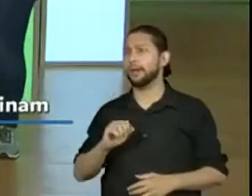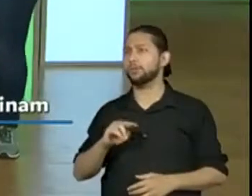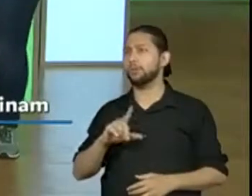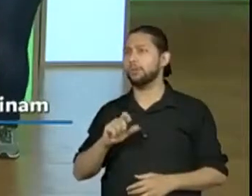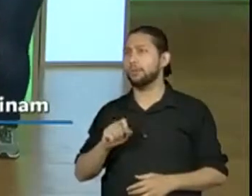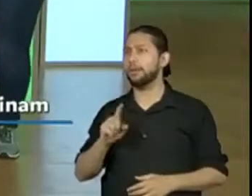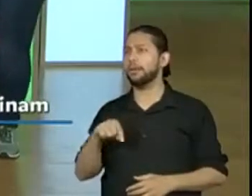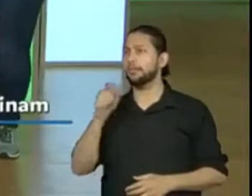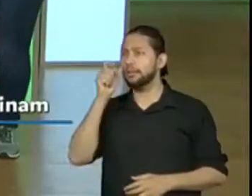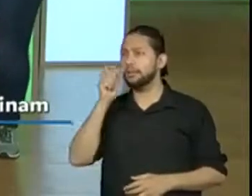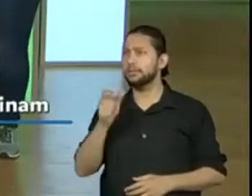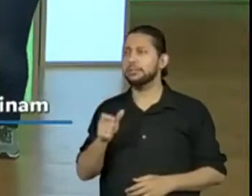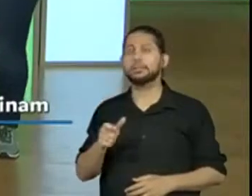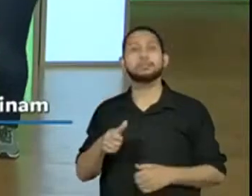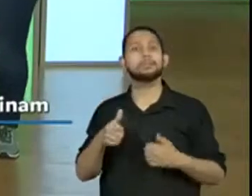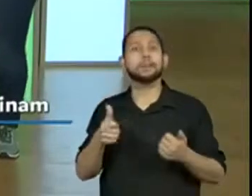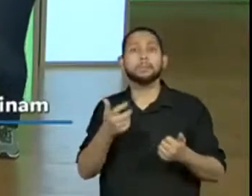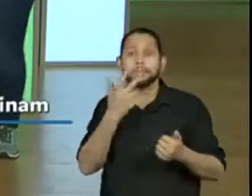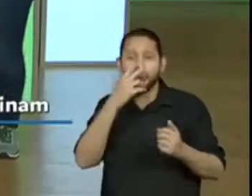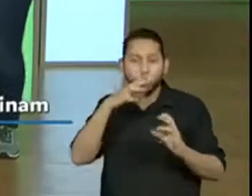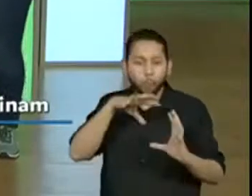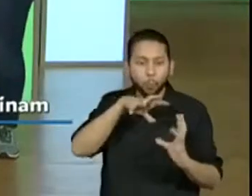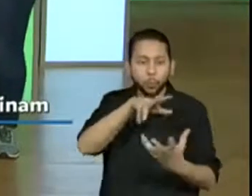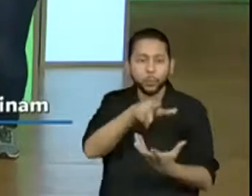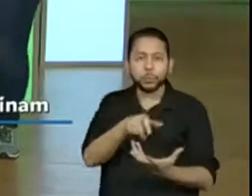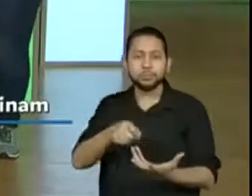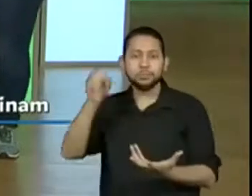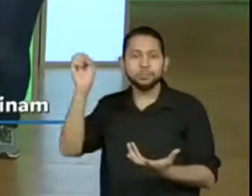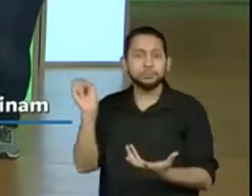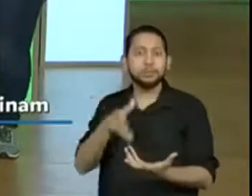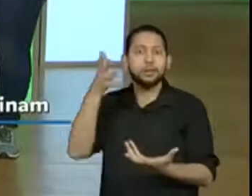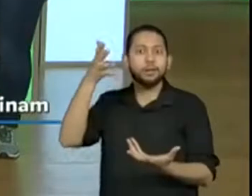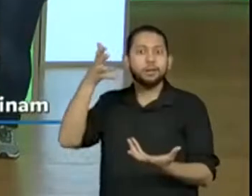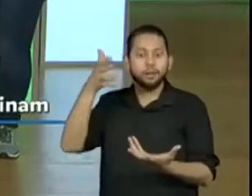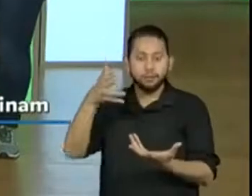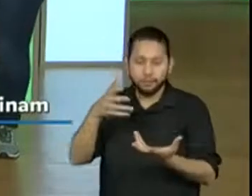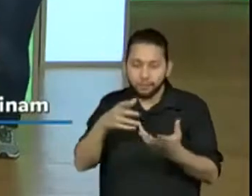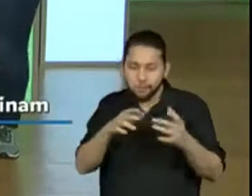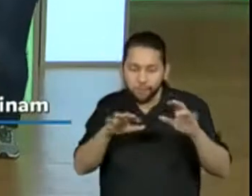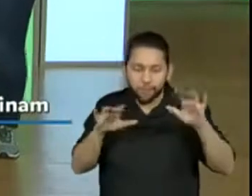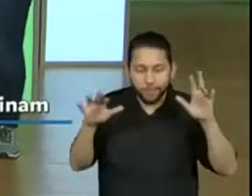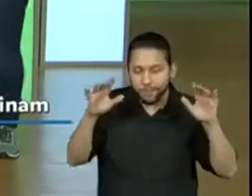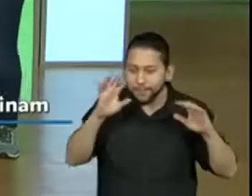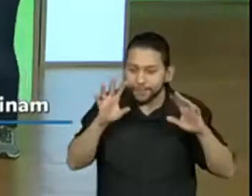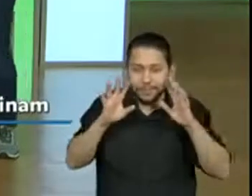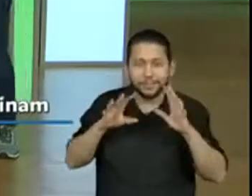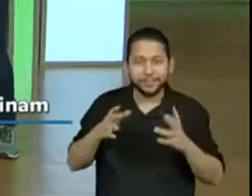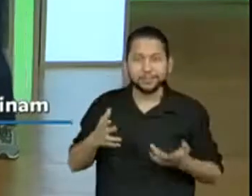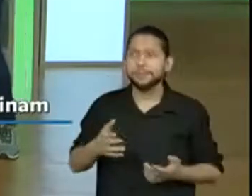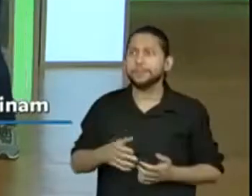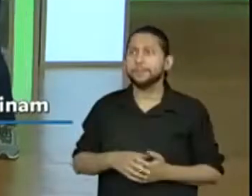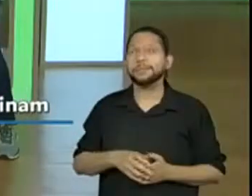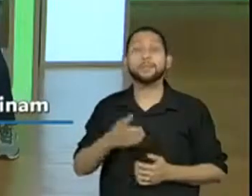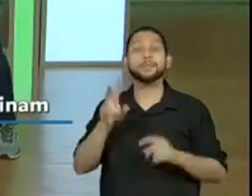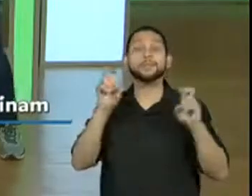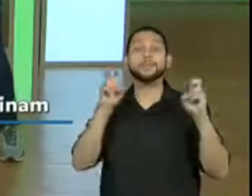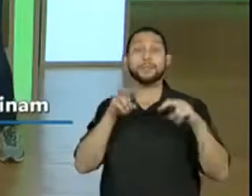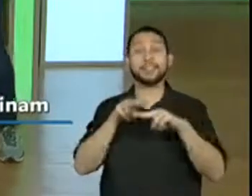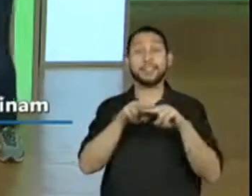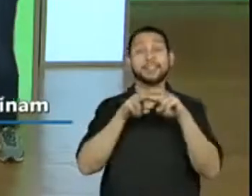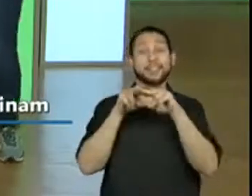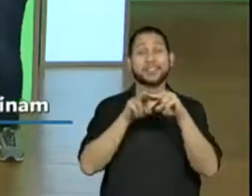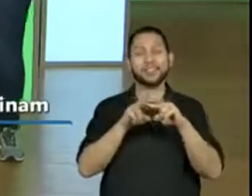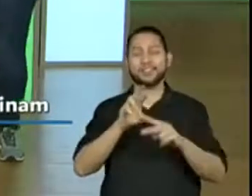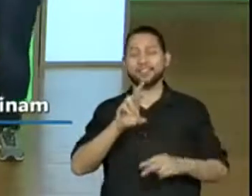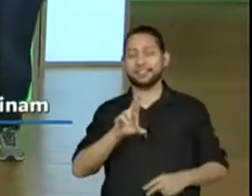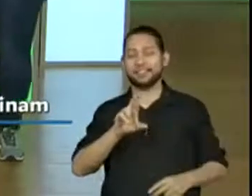mensagens. Nos levam ao mundo encantado, muito legal. A professora Aline dizendo, revisar. Isso aí, professora. Isso,